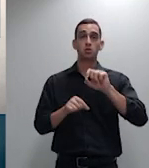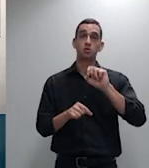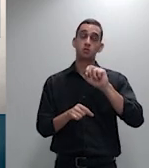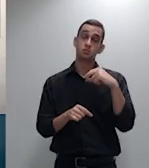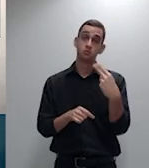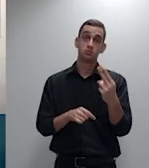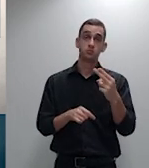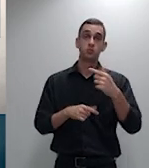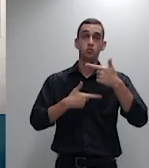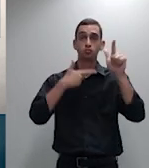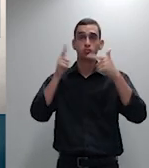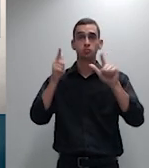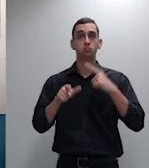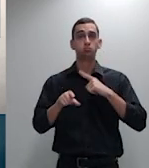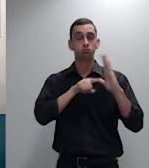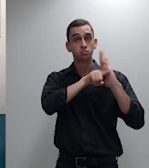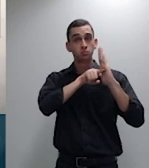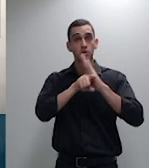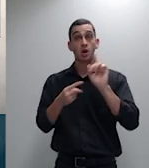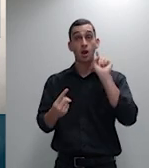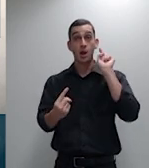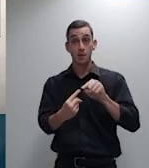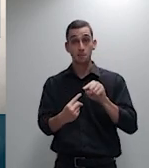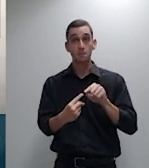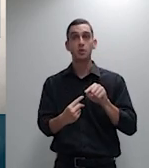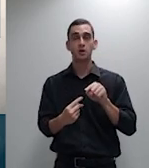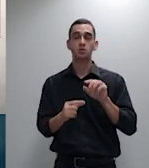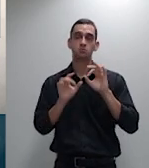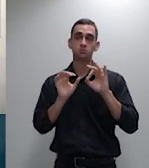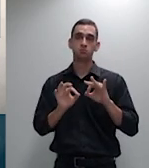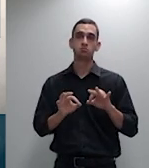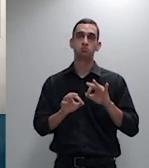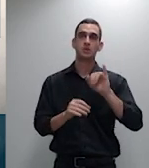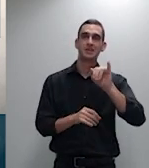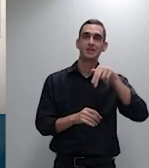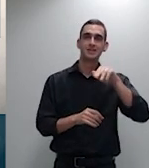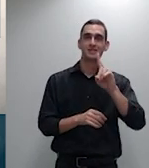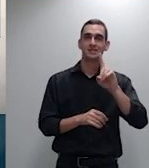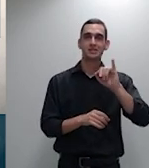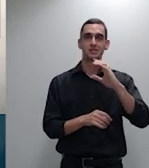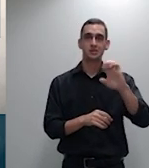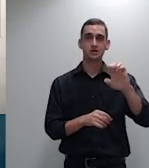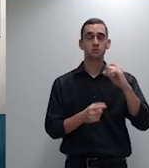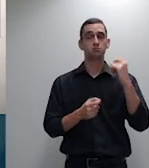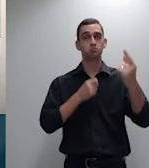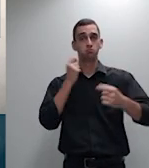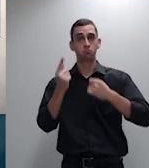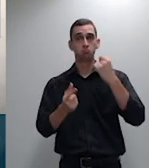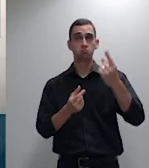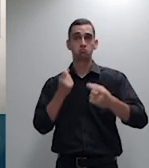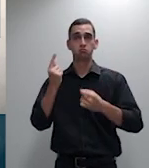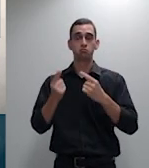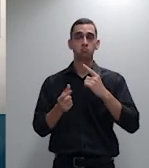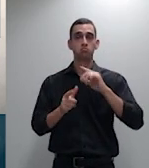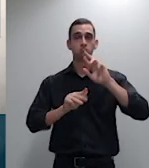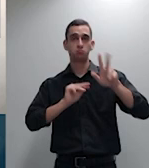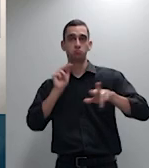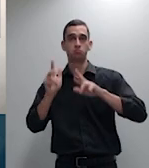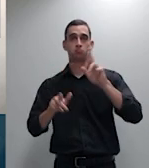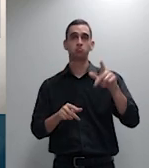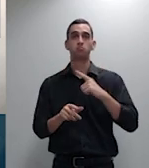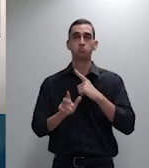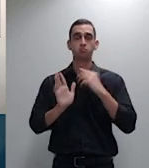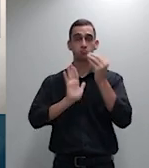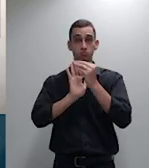de índices desarrassoados ou aleatórios que onerem excessivamente o consumidor ou discriminem